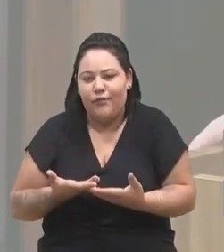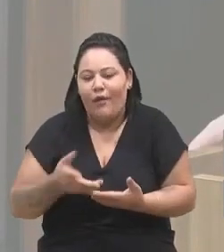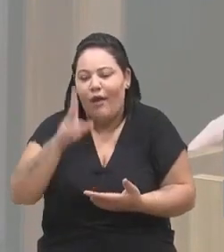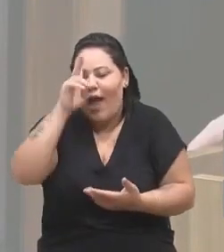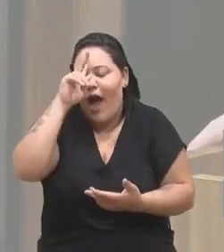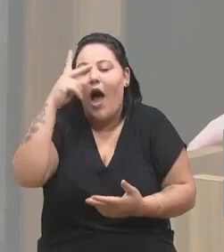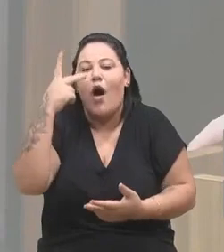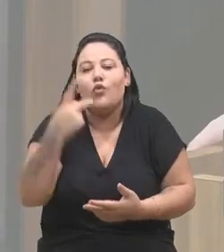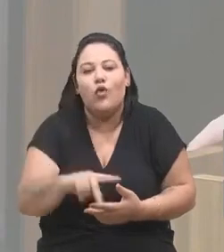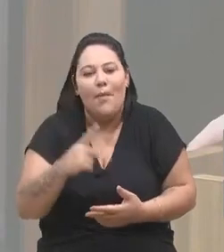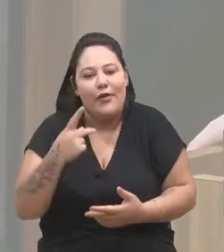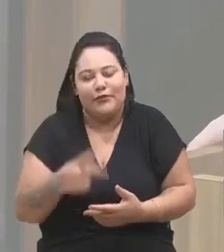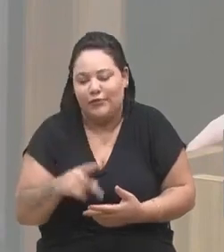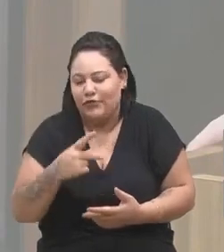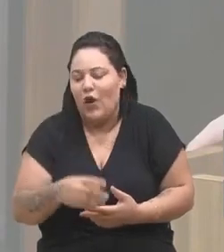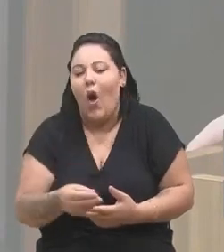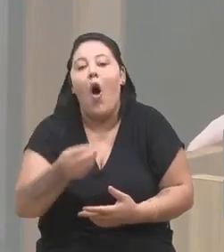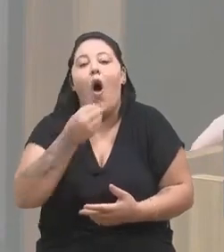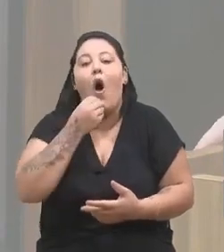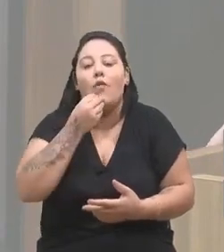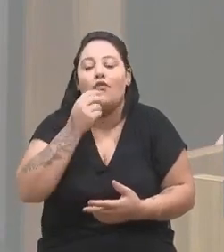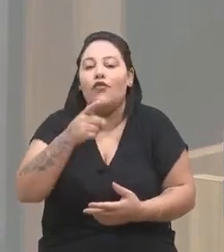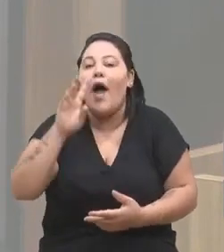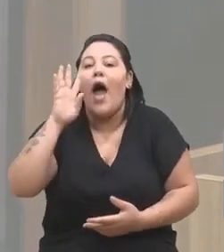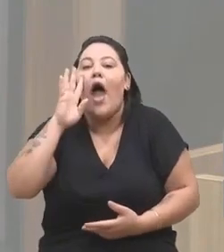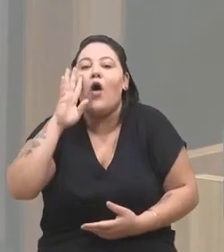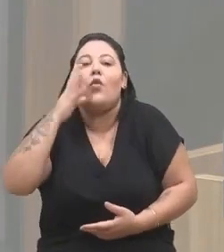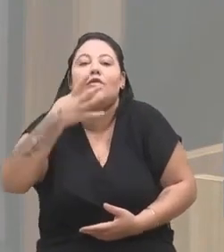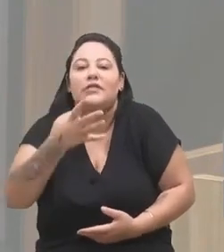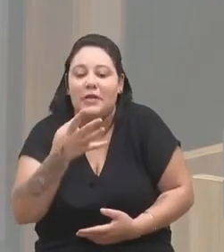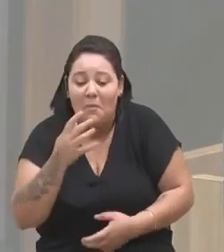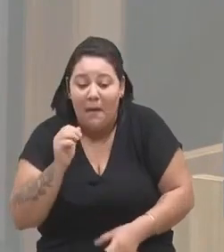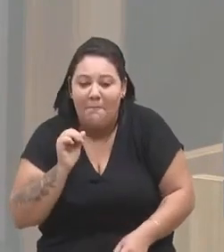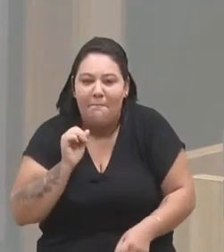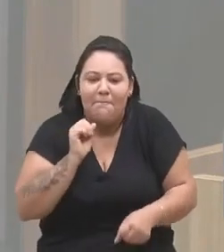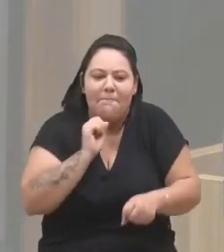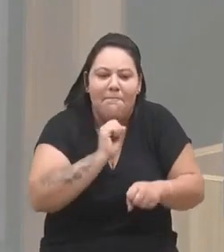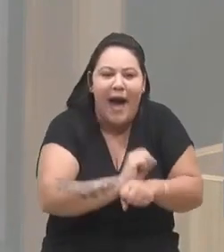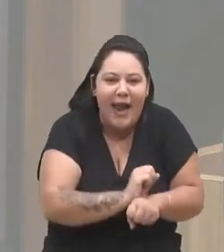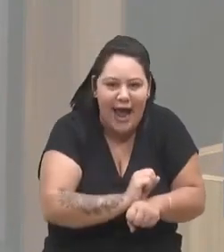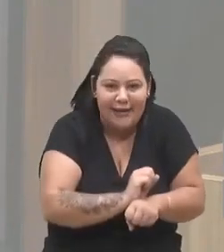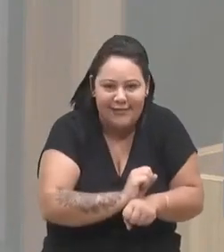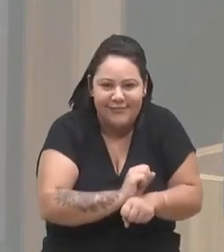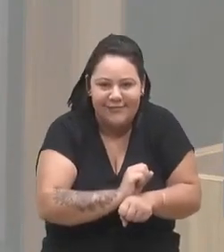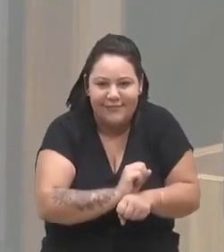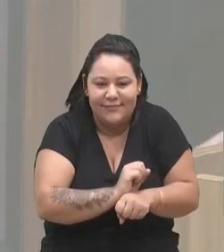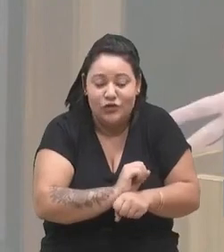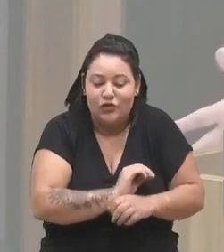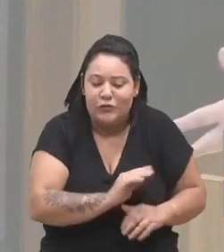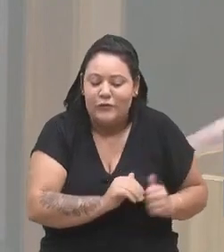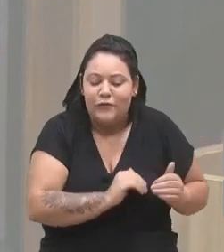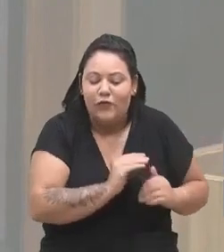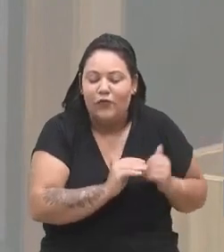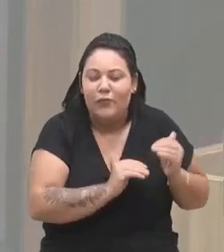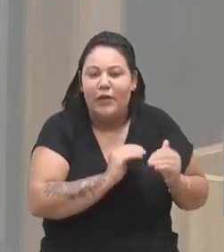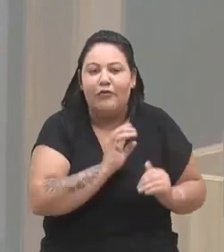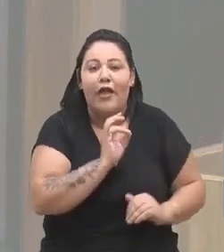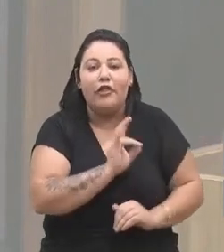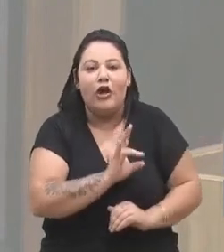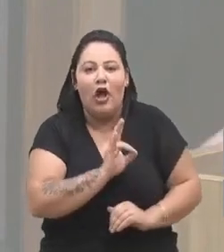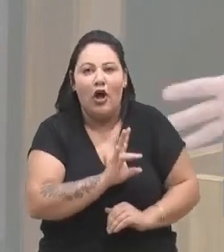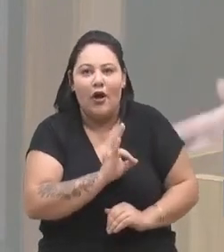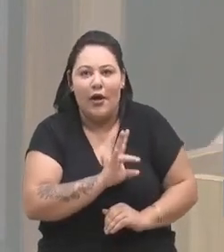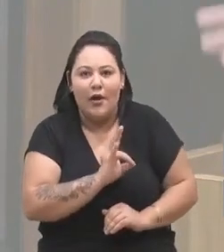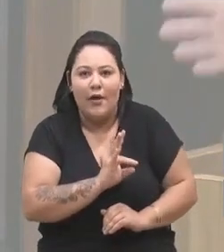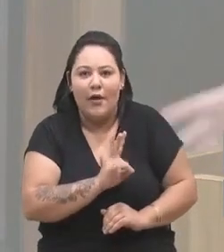Automaticamente vai ocasionar um freio no avanço da drogadição, protegendo, sim,